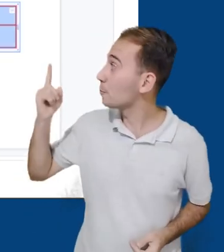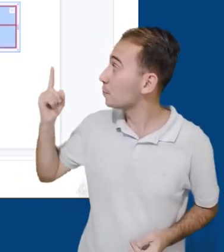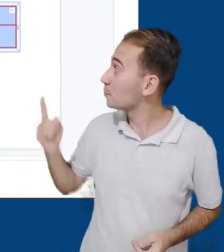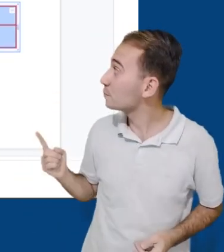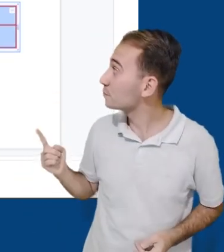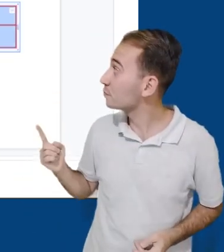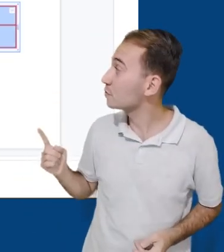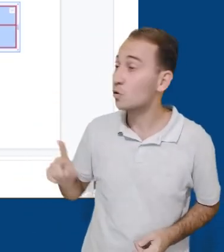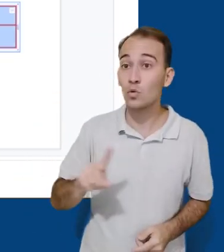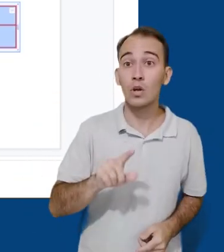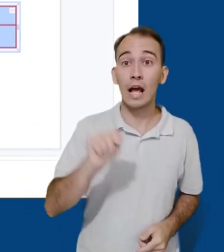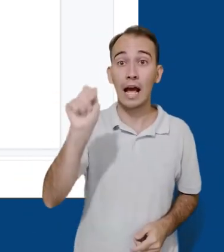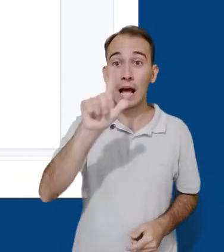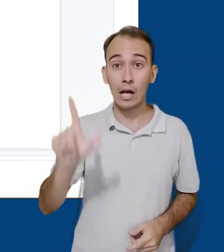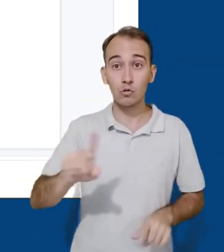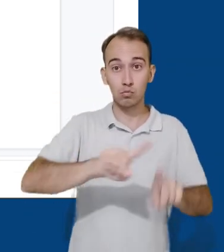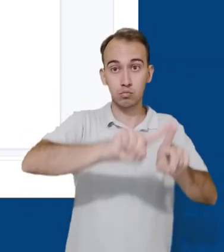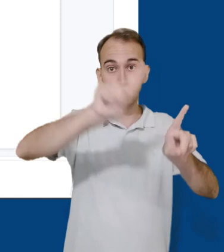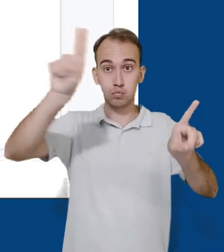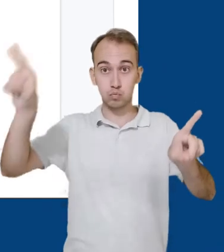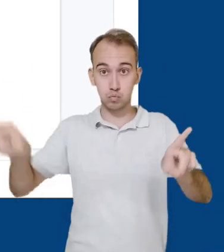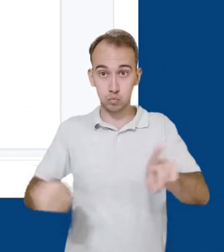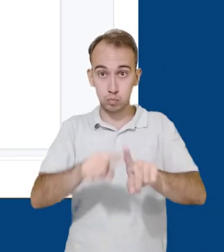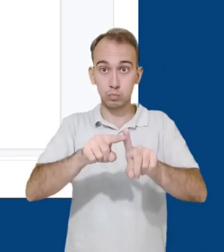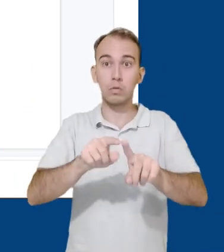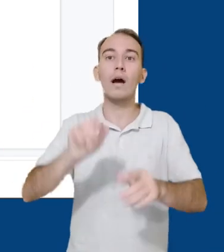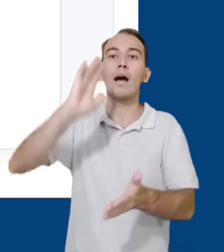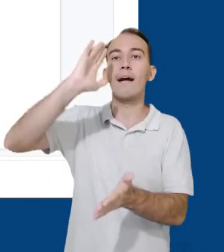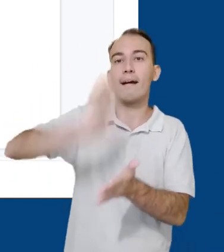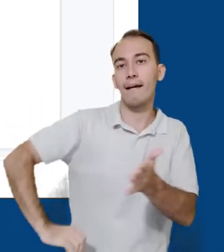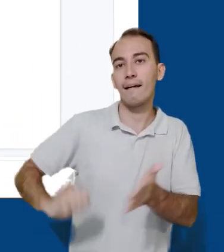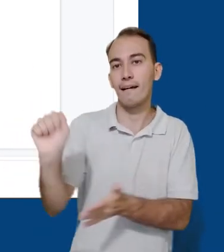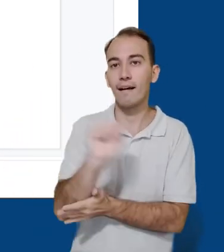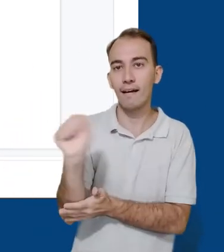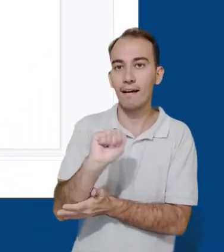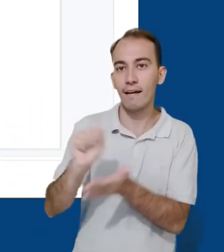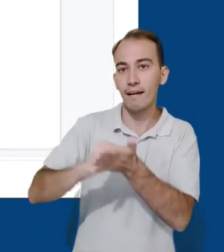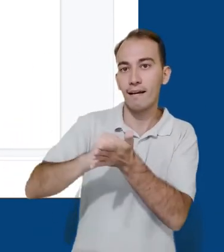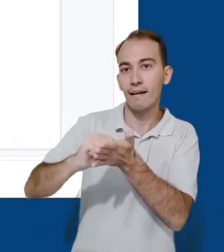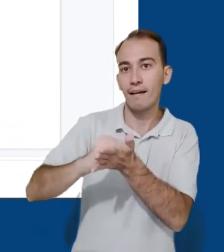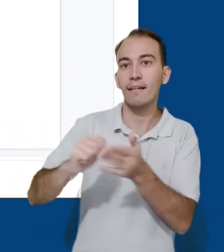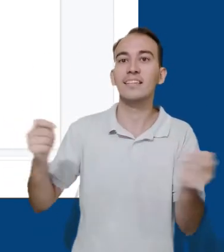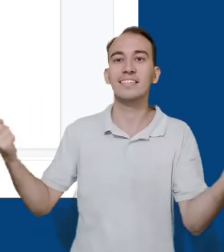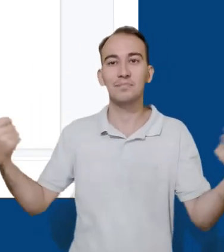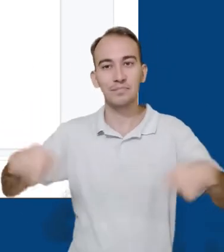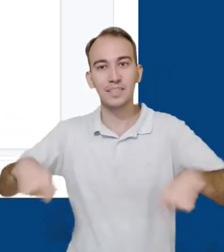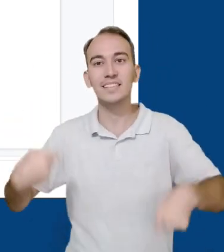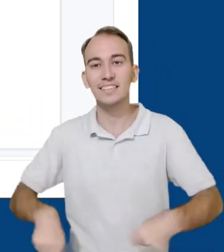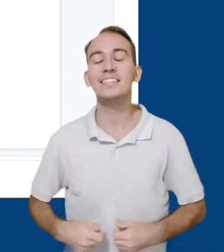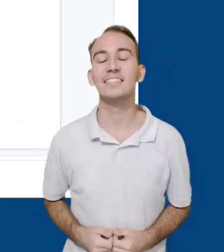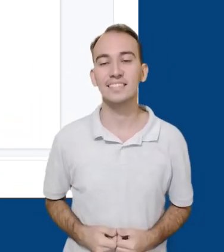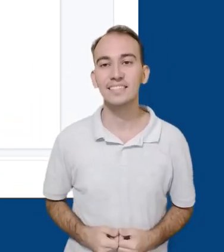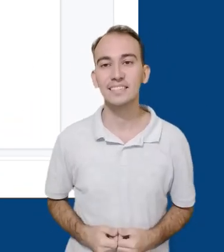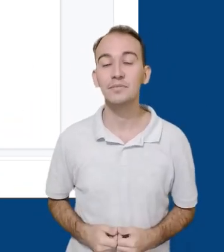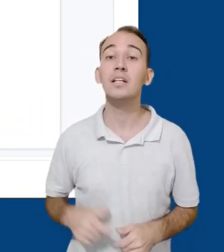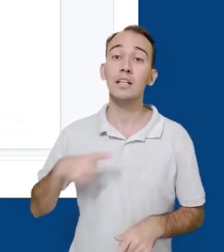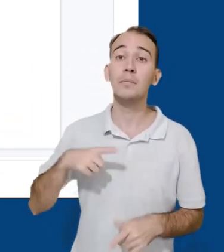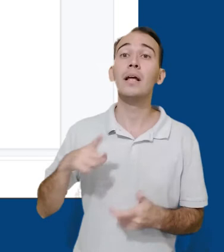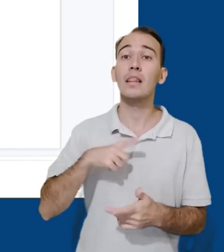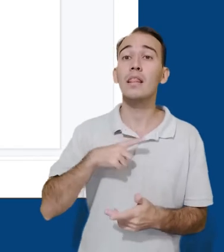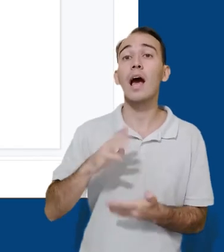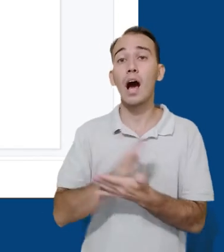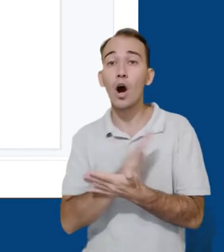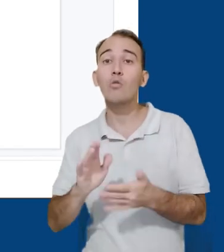selecione ela por inteiro e aperte Delete. Depois das tabelas, temos o gráfico. Escolhemos o tipo de gráfico que queremos e